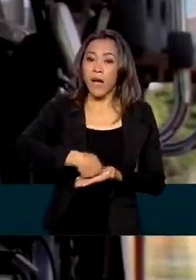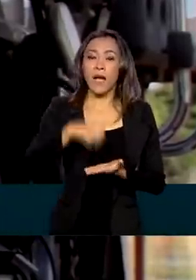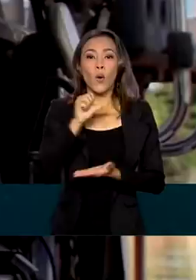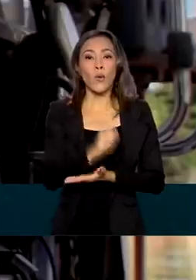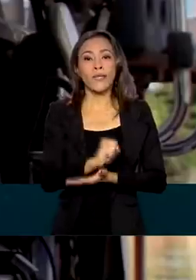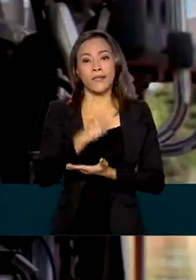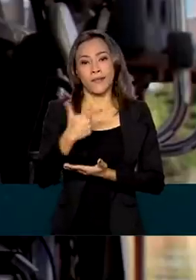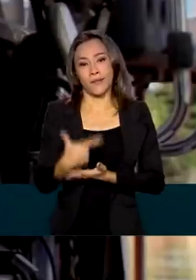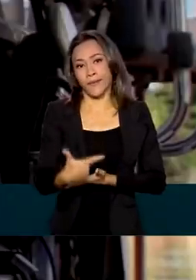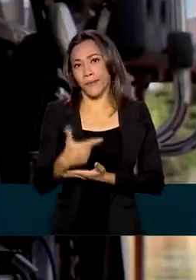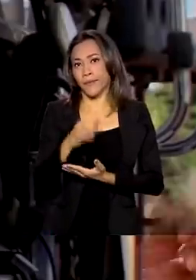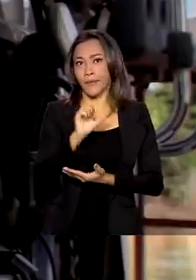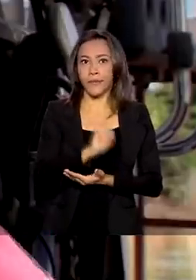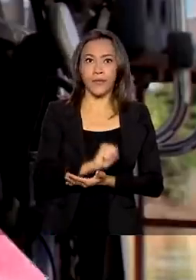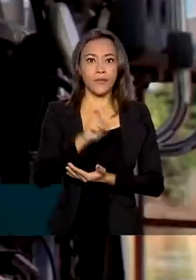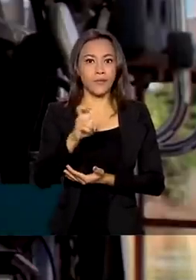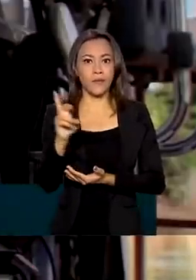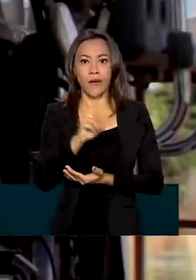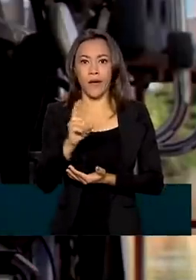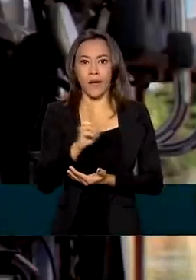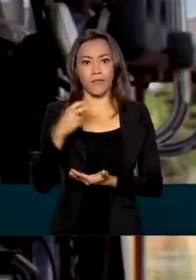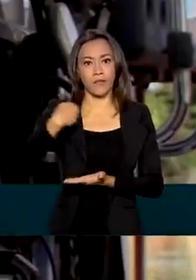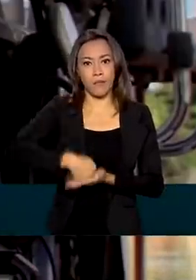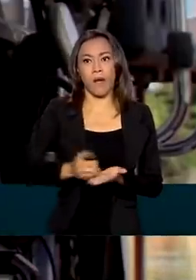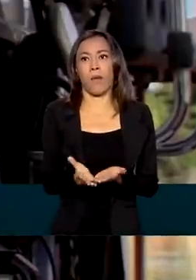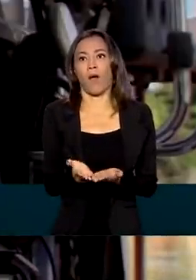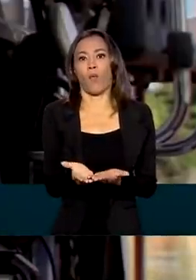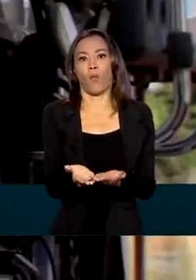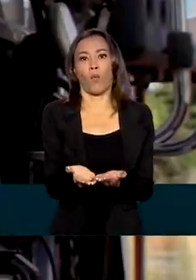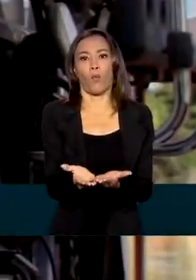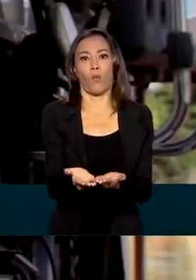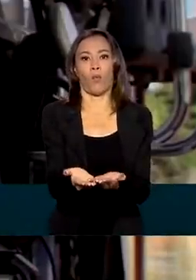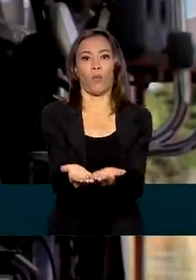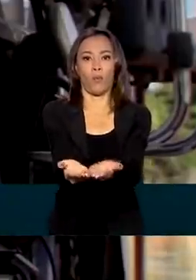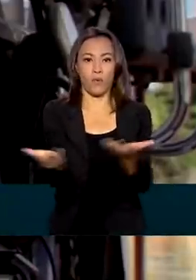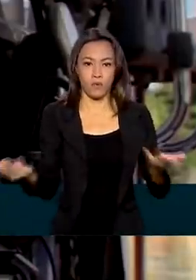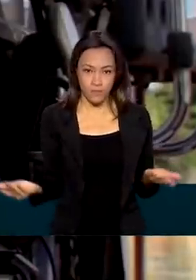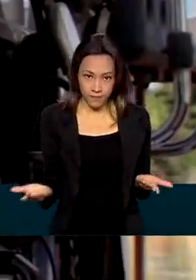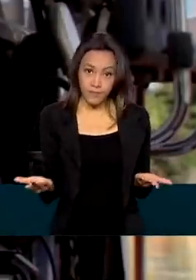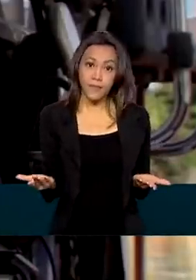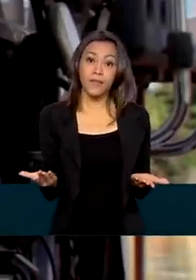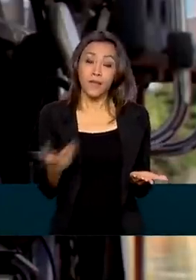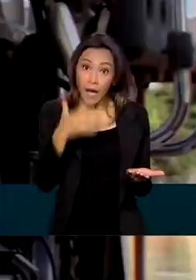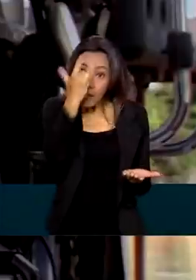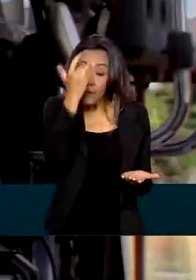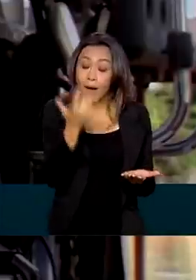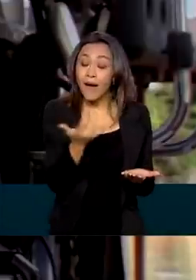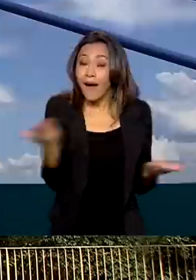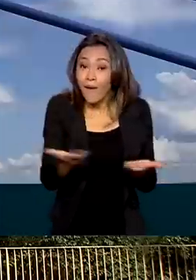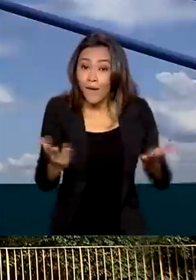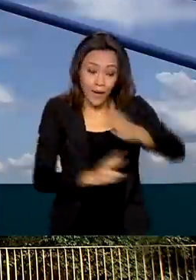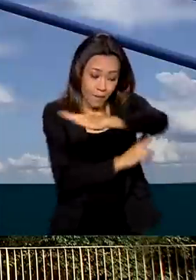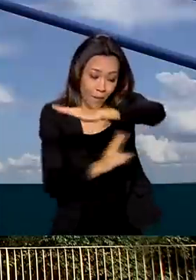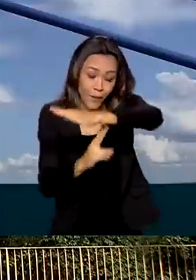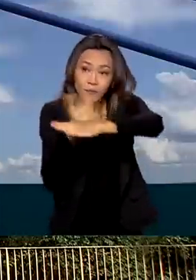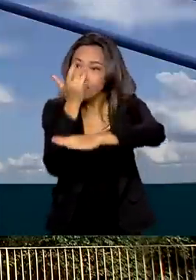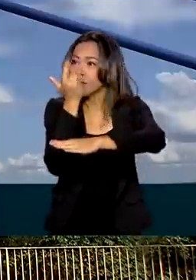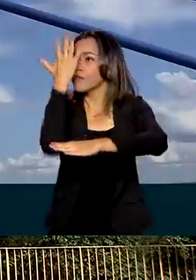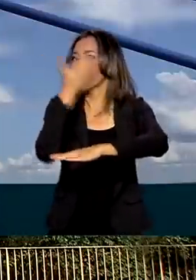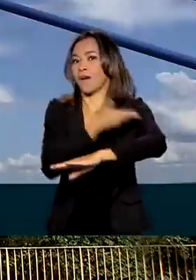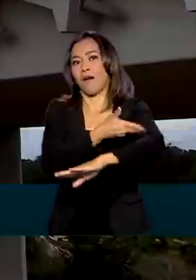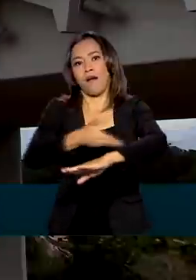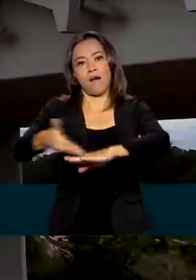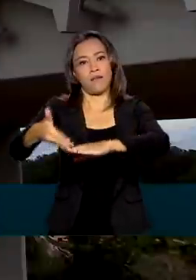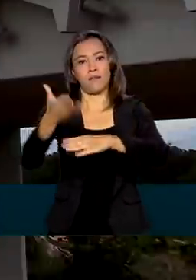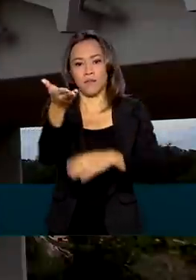85 reais, dependendo de quantia de eixos, entendeu? Então, assim, a ponte vai facilitar demais, né? A obra também foi